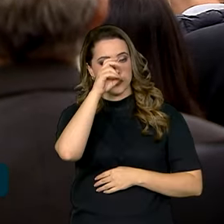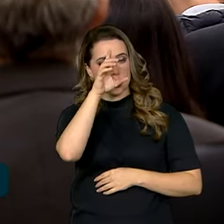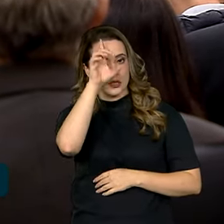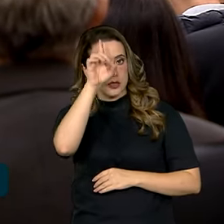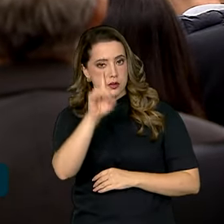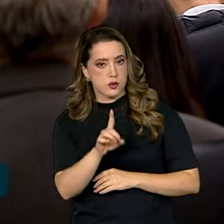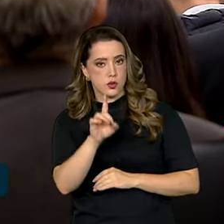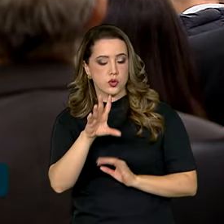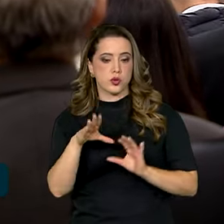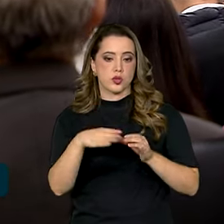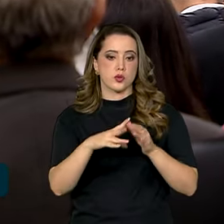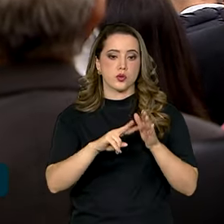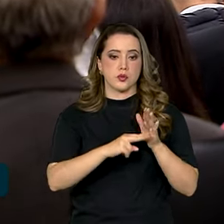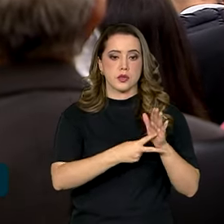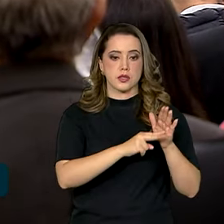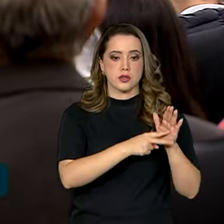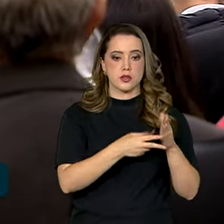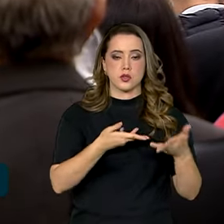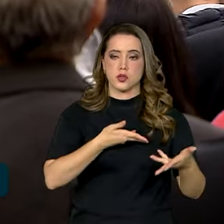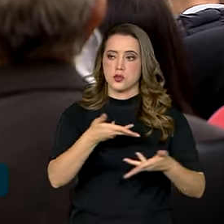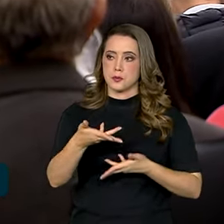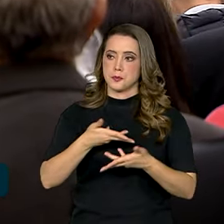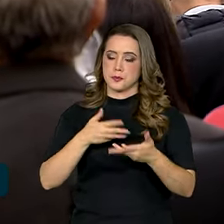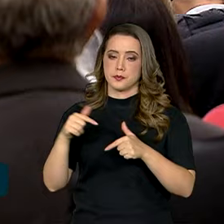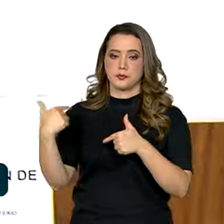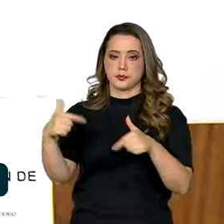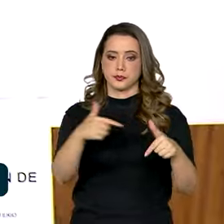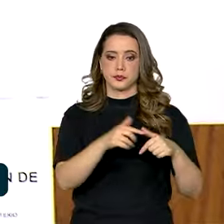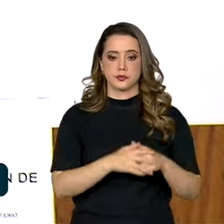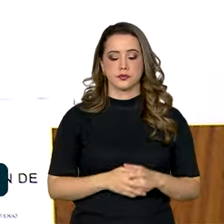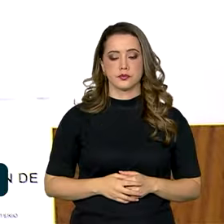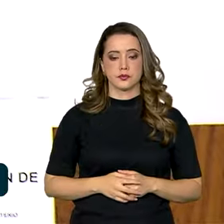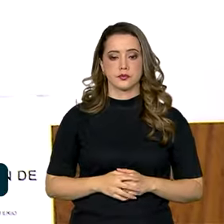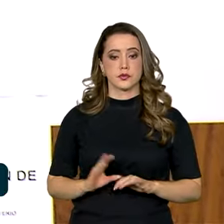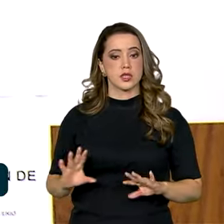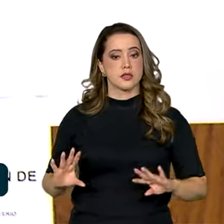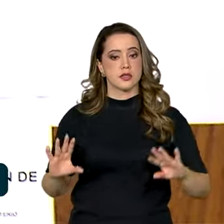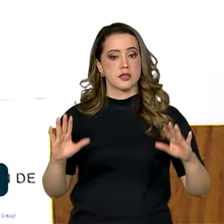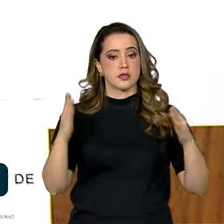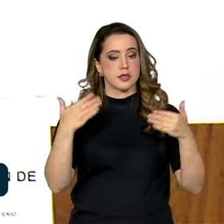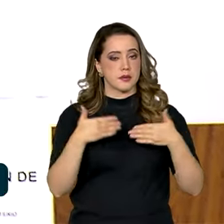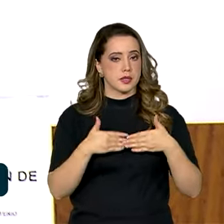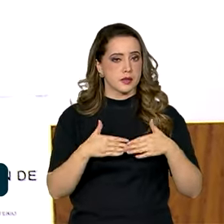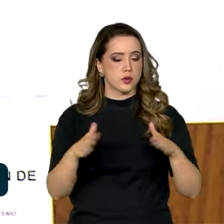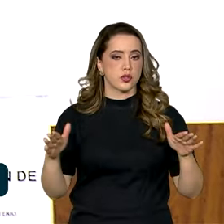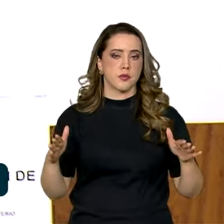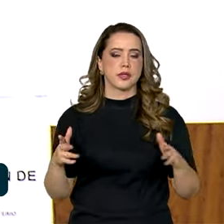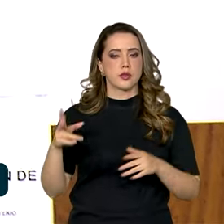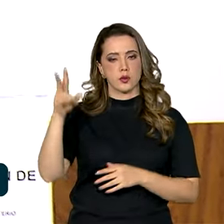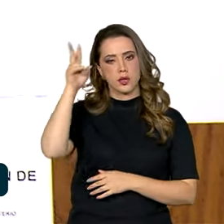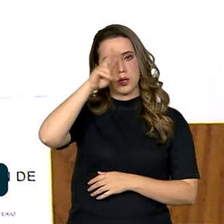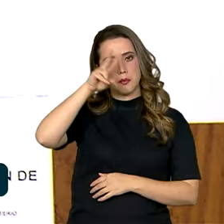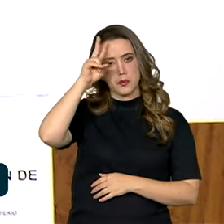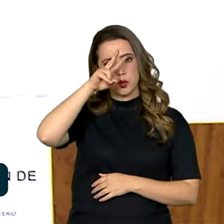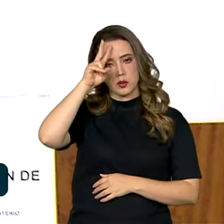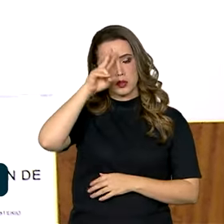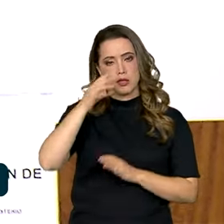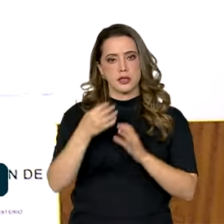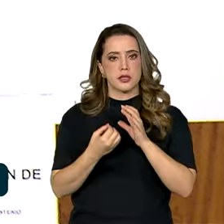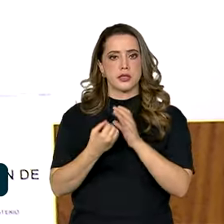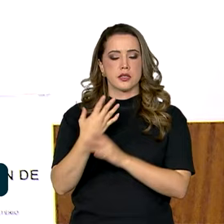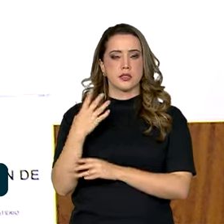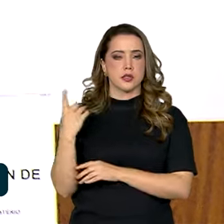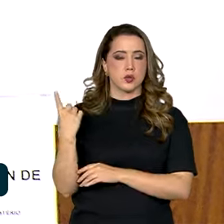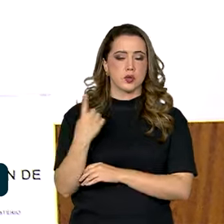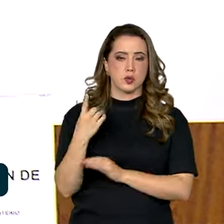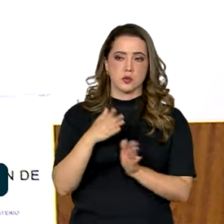de sindicalização e de negociação trabalhistas. No evento de abertura, foi lembrado o surgimento dos